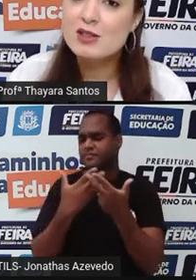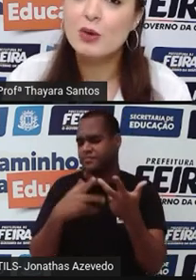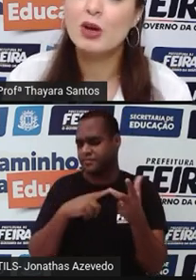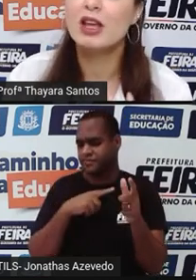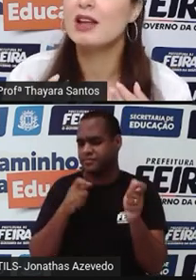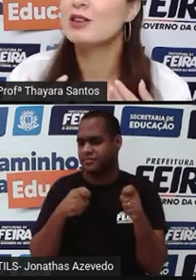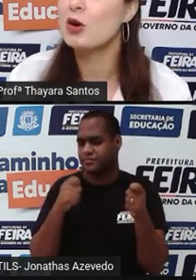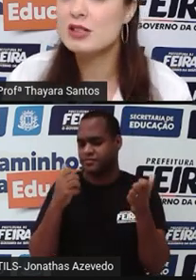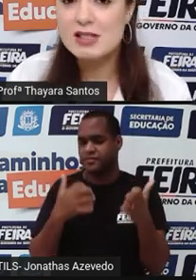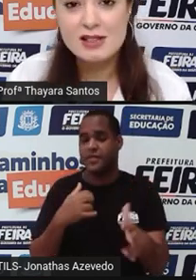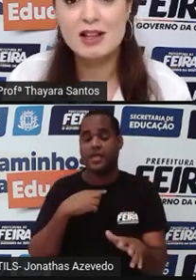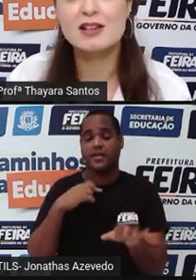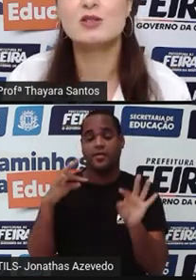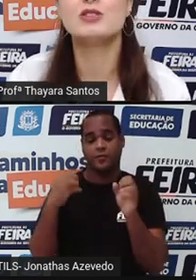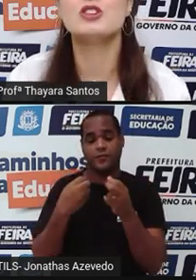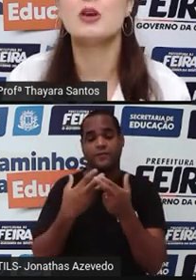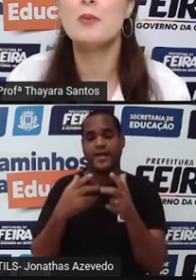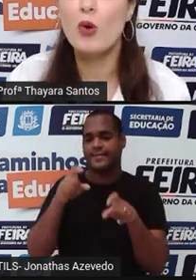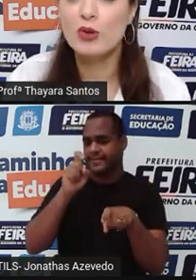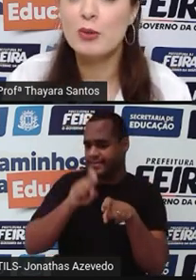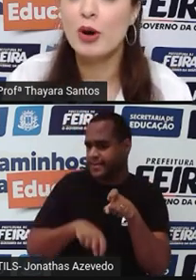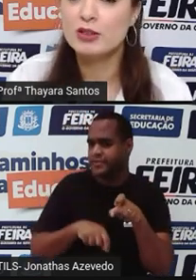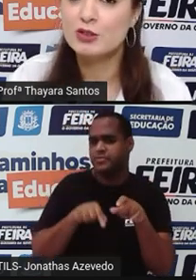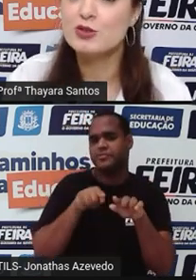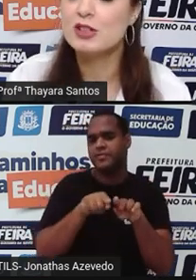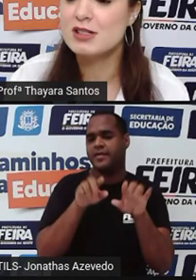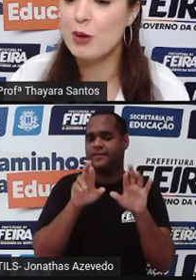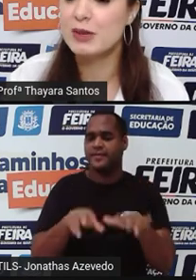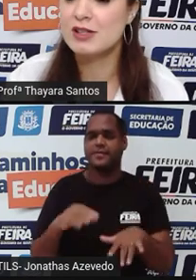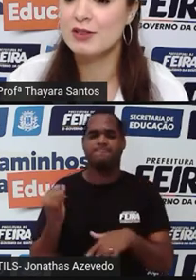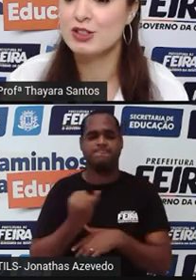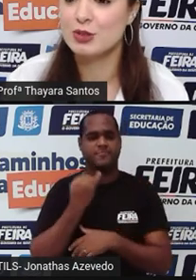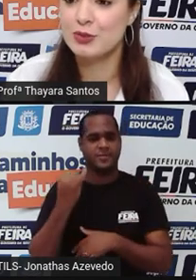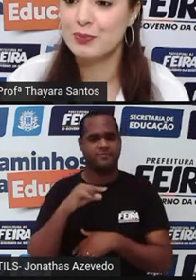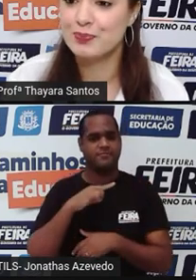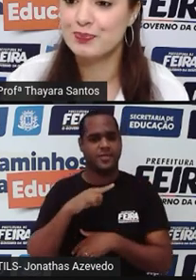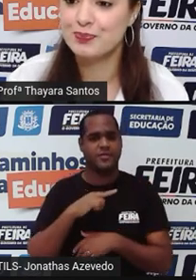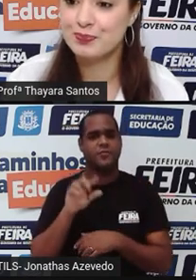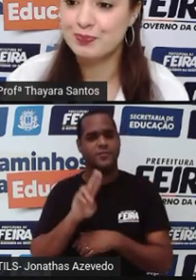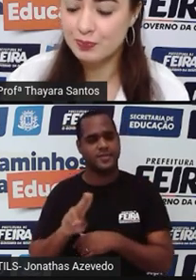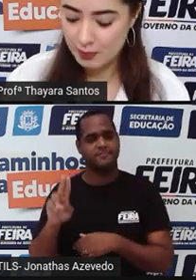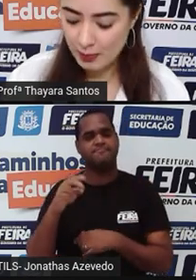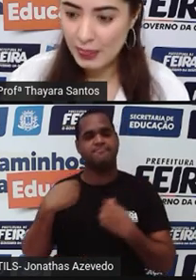por isso que em todas as relações a gente é muito importante utilizar o preservativo.